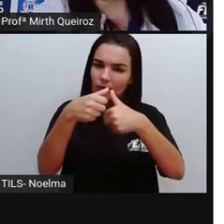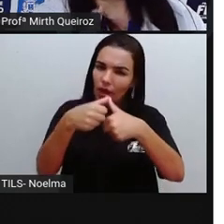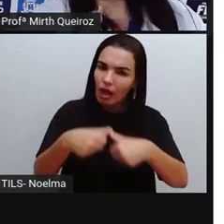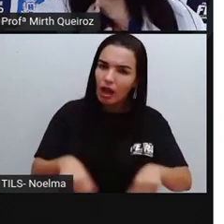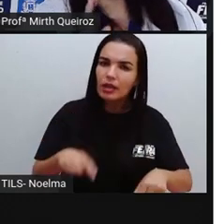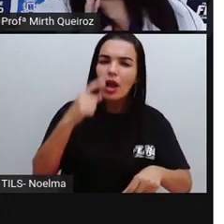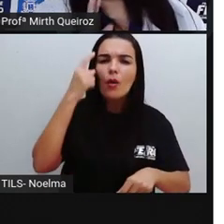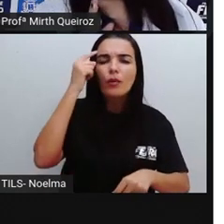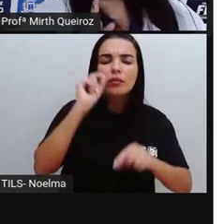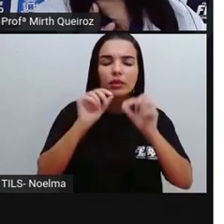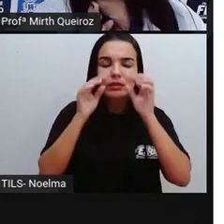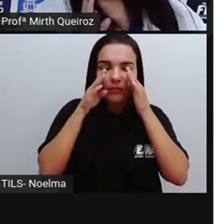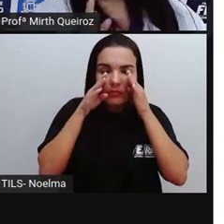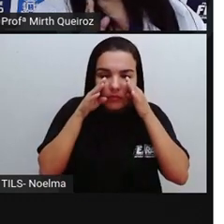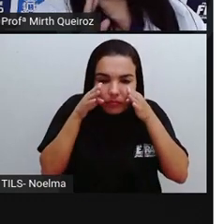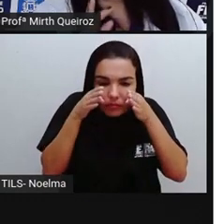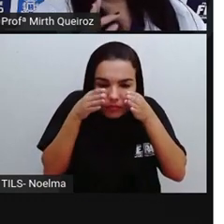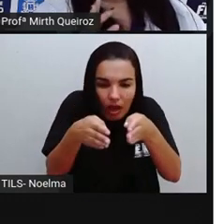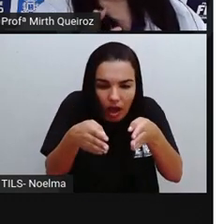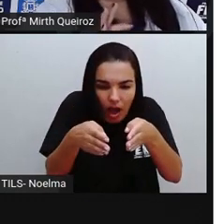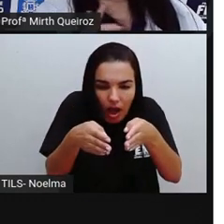penetrado aí,